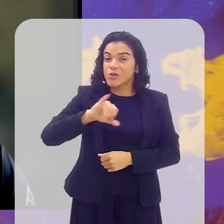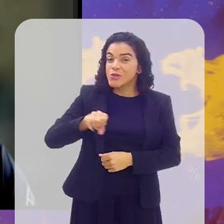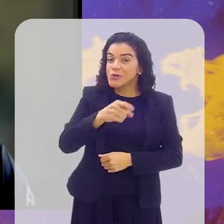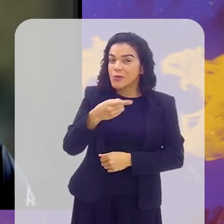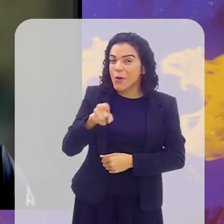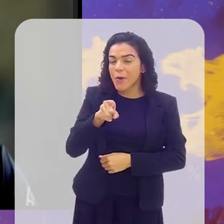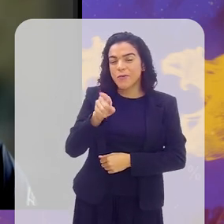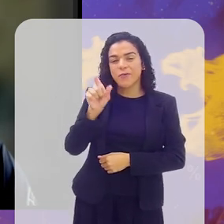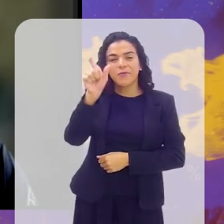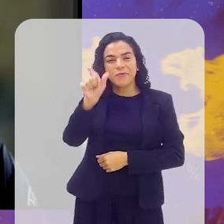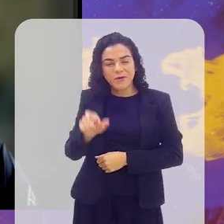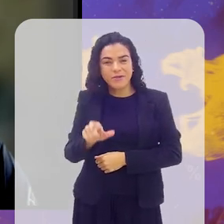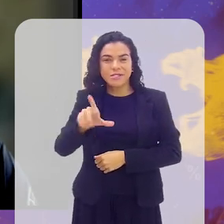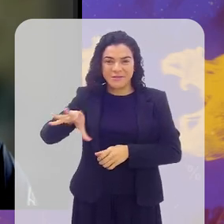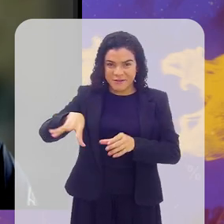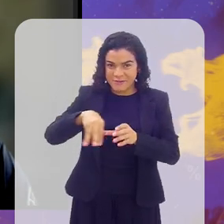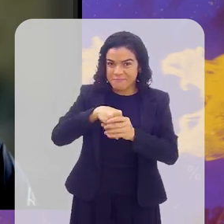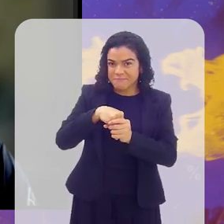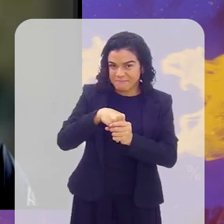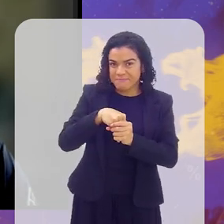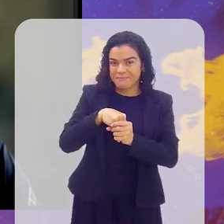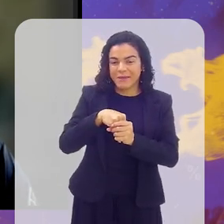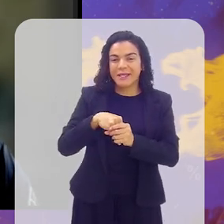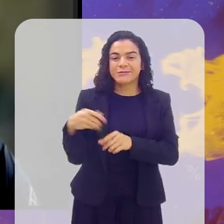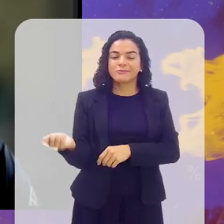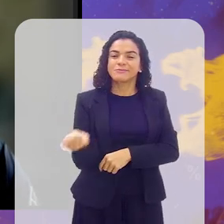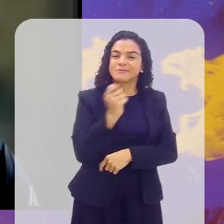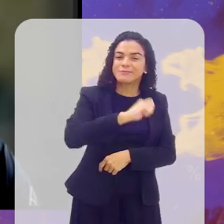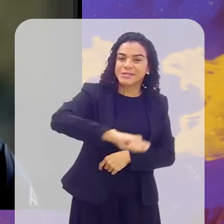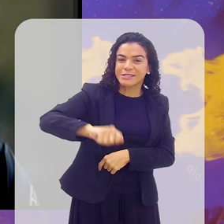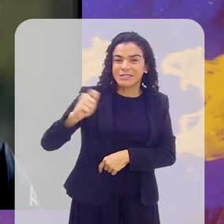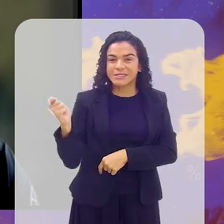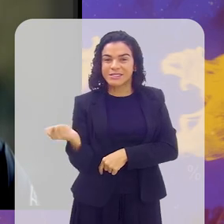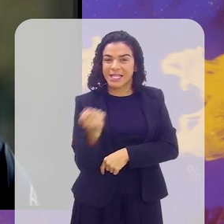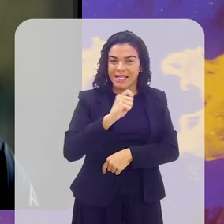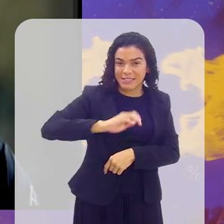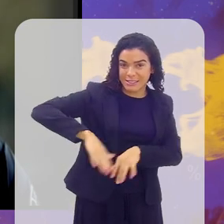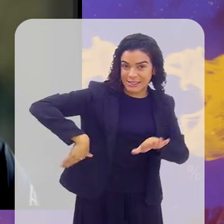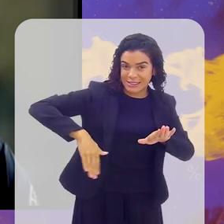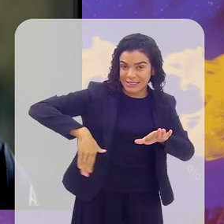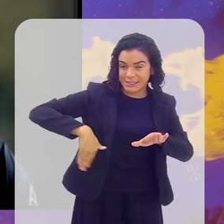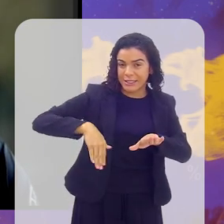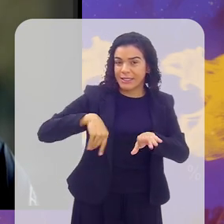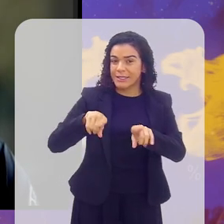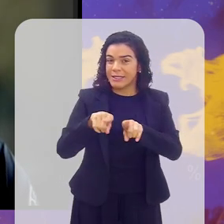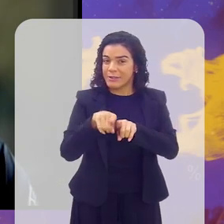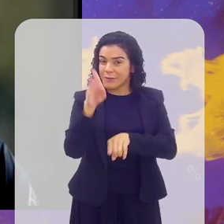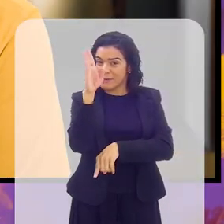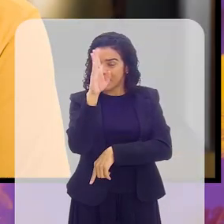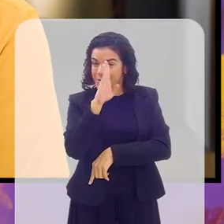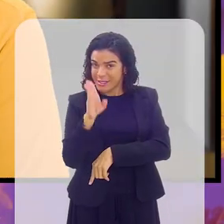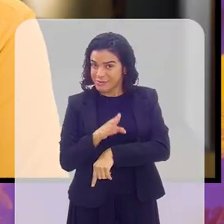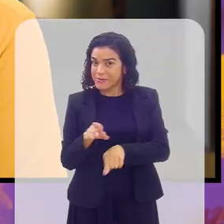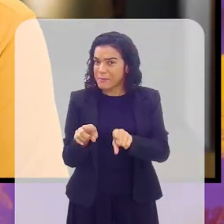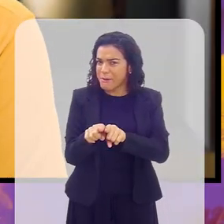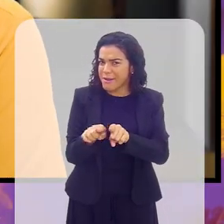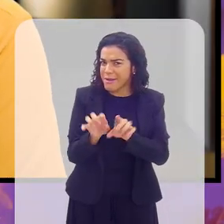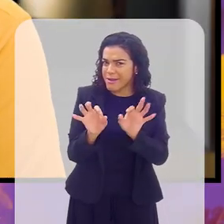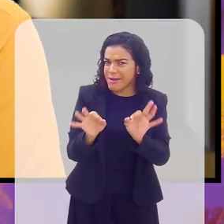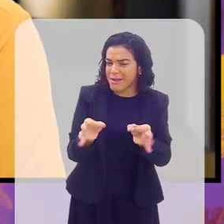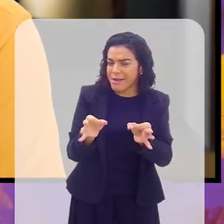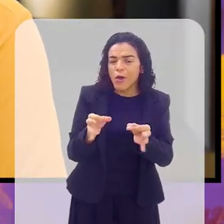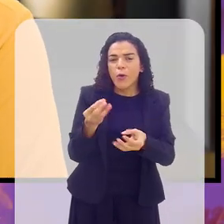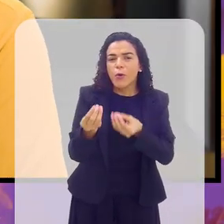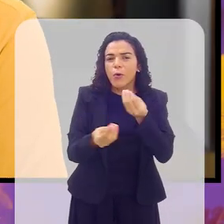que faz parte do Beach Tênis aqui no estado do Rio de Janeiro, e por que também não dizer no Brasil, como é que